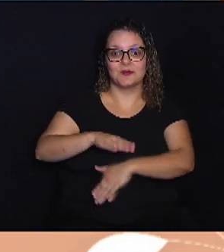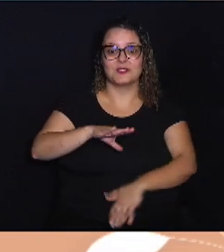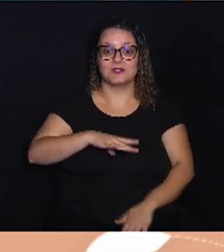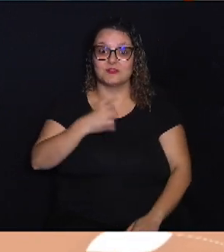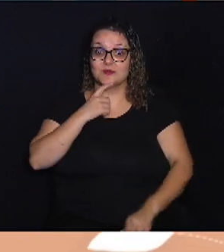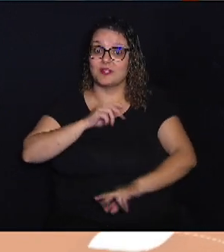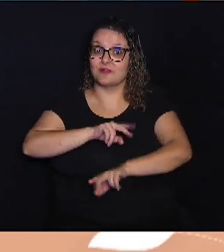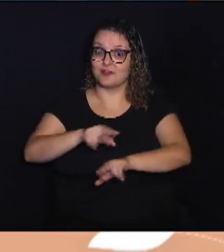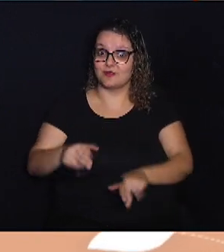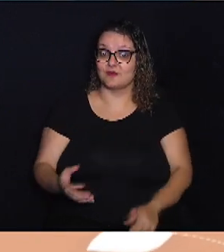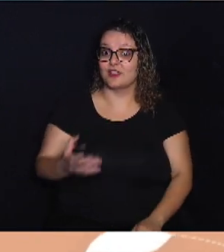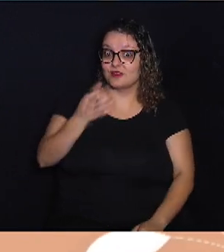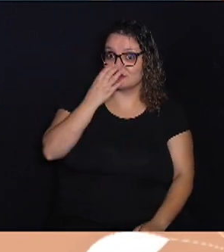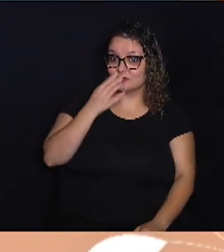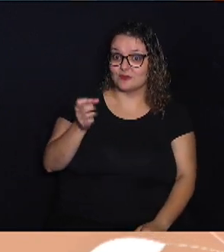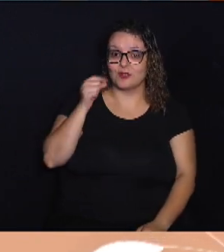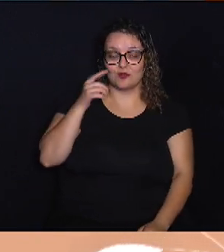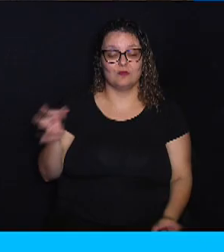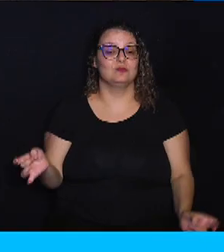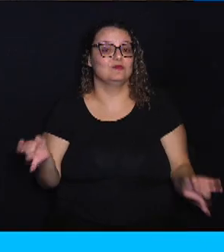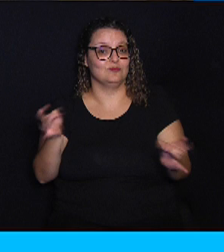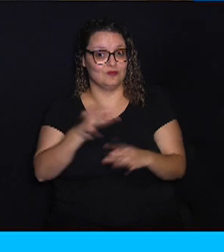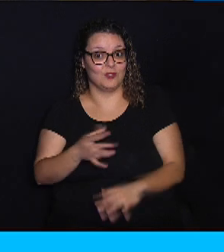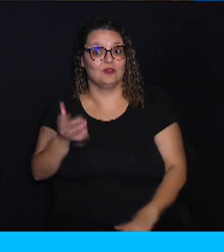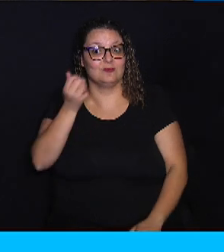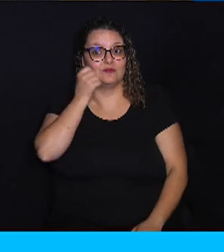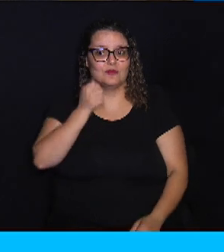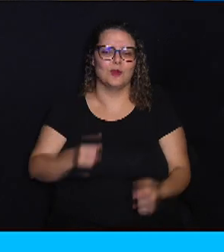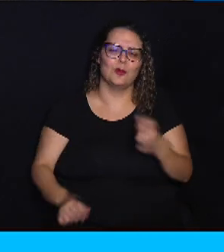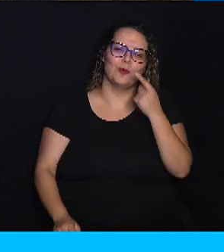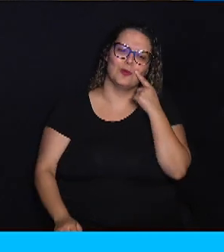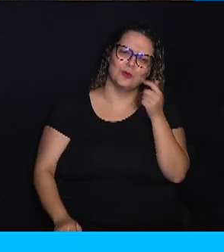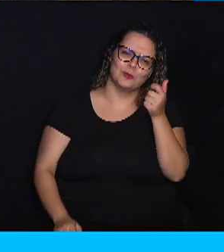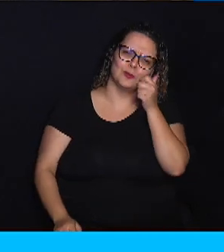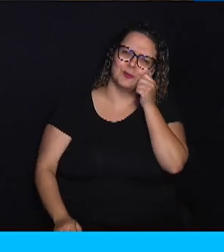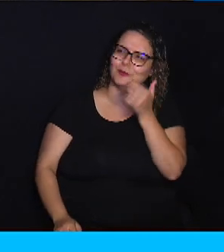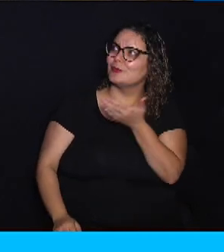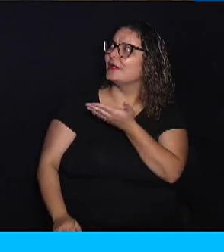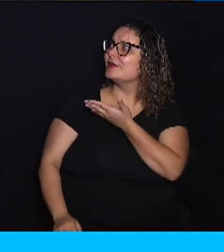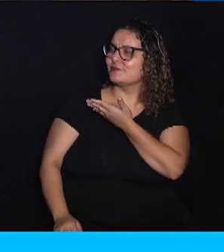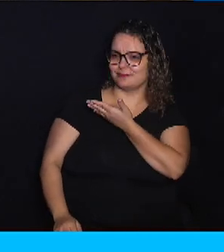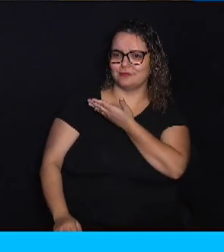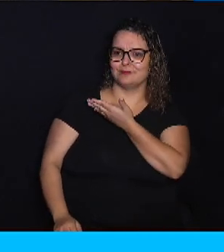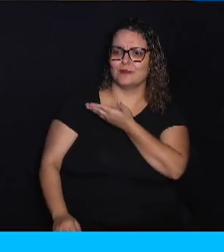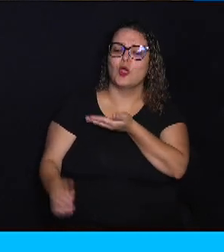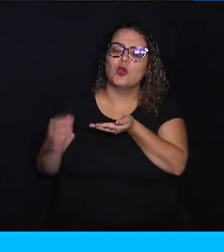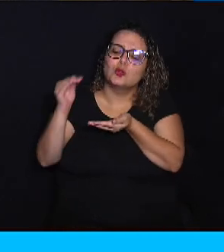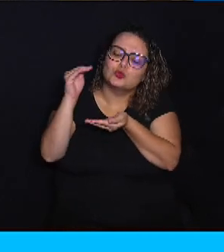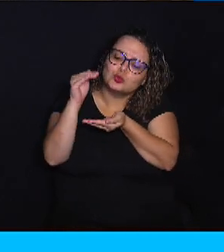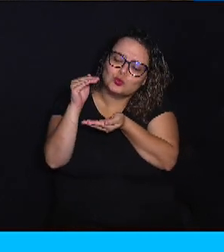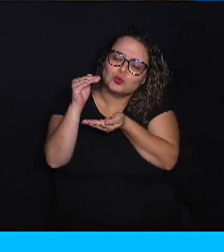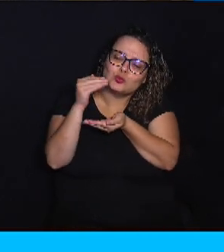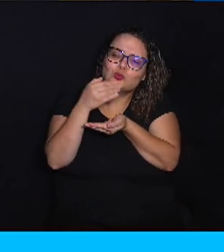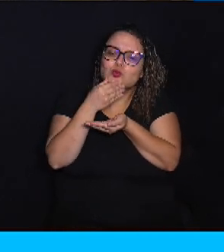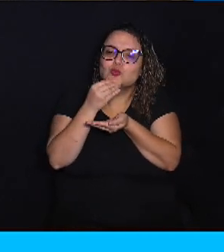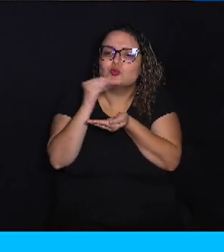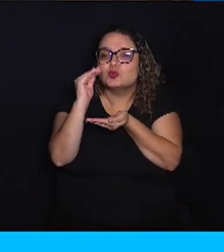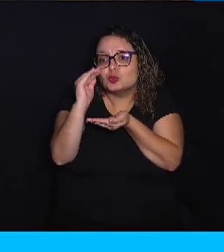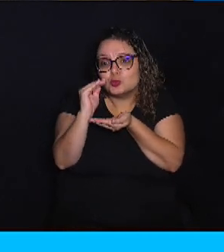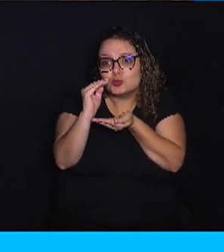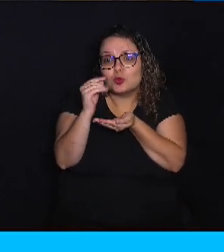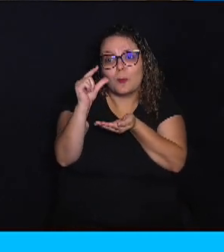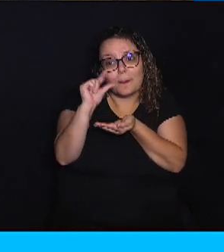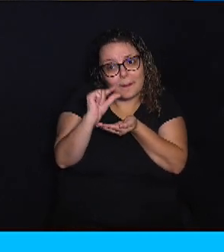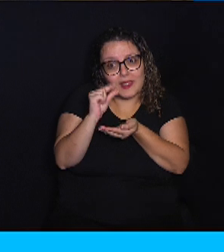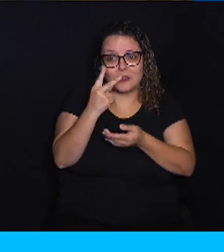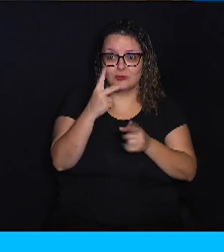vários cães e gatos prontos para adoção. Olha que graça o Kiwi! Esse menininho tem pouco menos de dois meses e